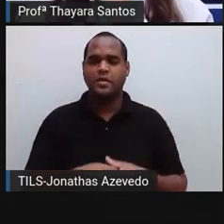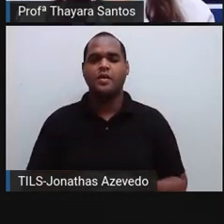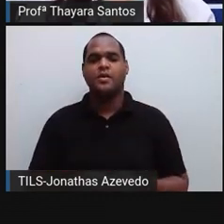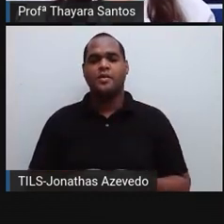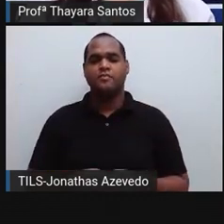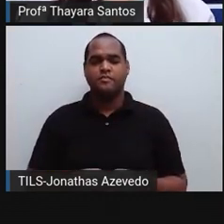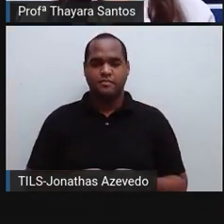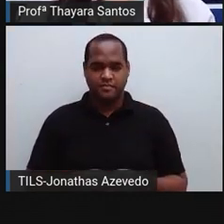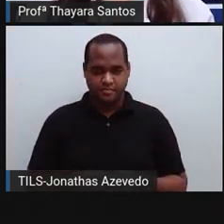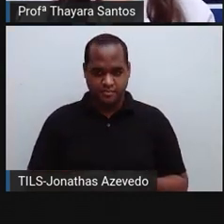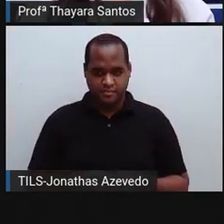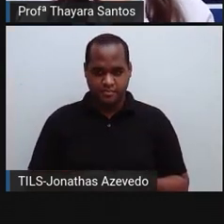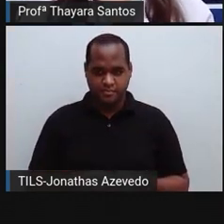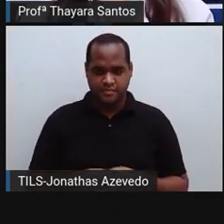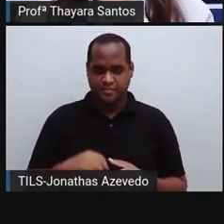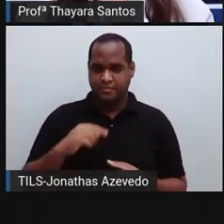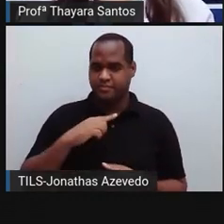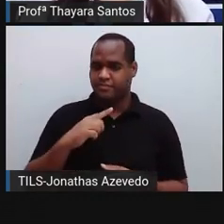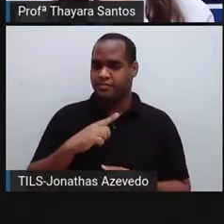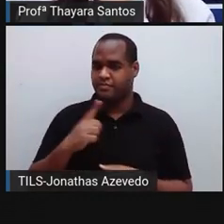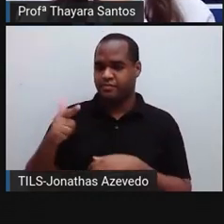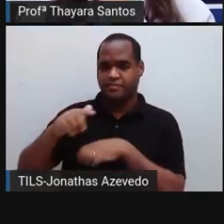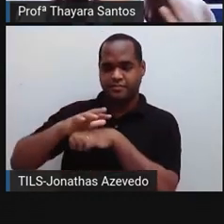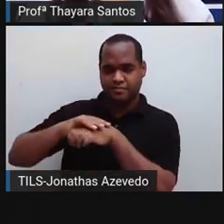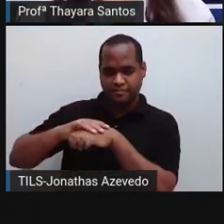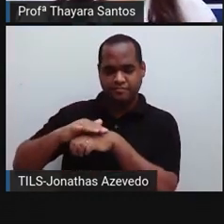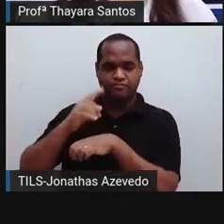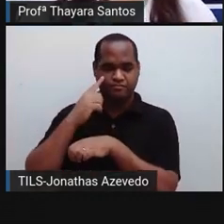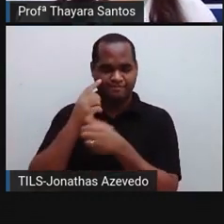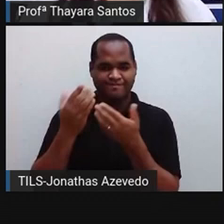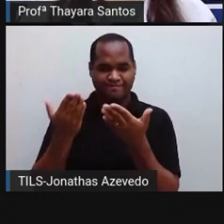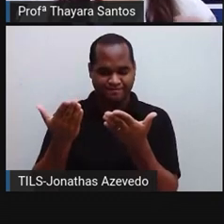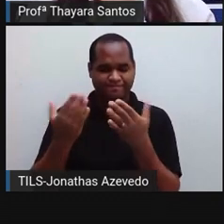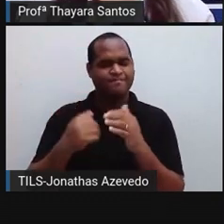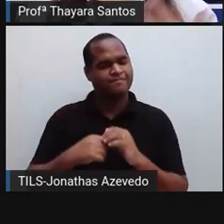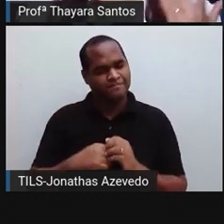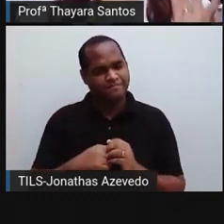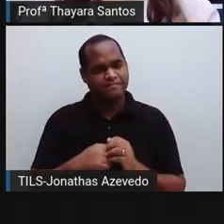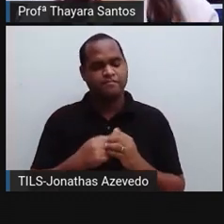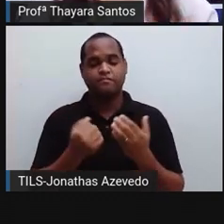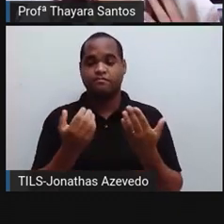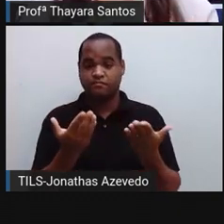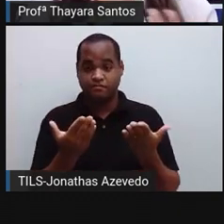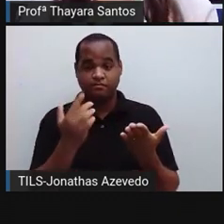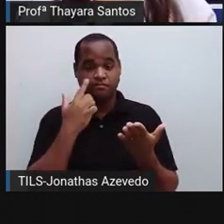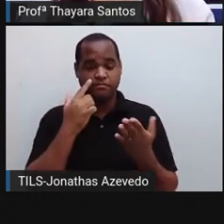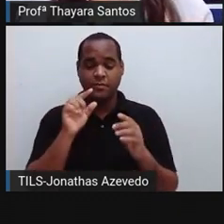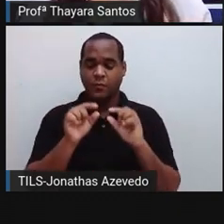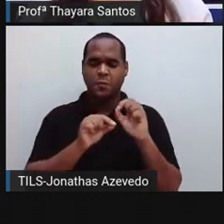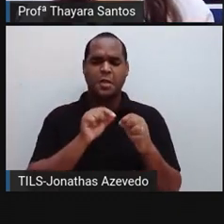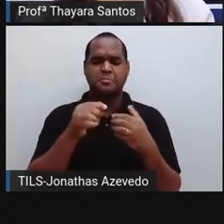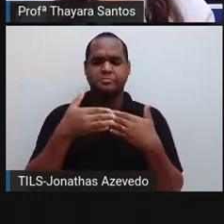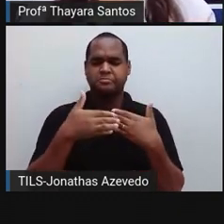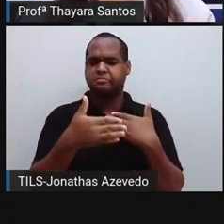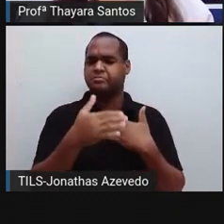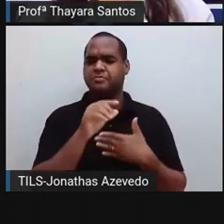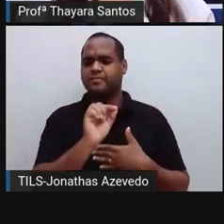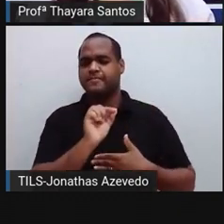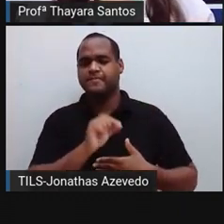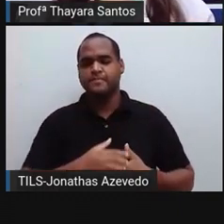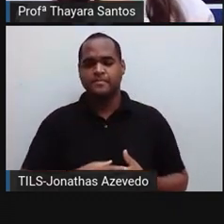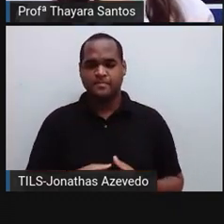Agora, a gente tem as doenças que são causadas por protozoares. Na verdade, primeiro a gente vai ver o que são esses protozoares.